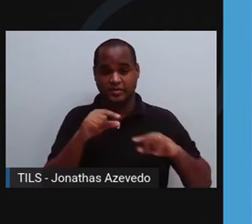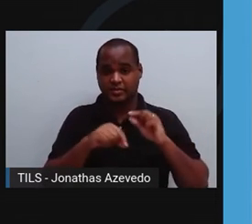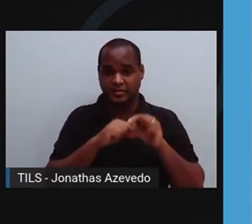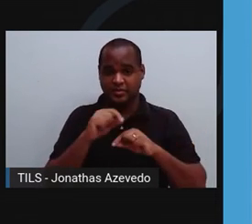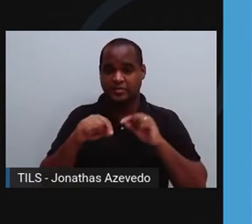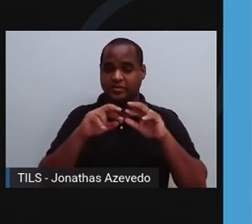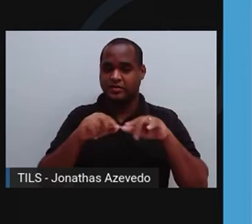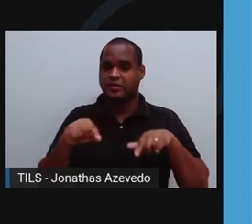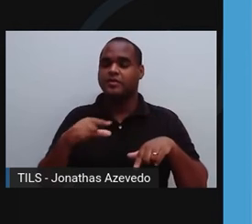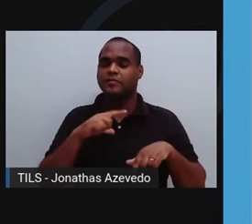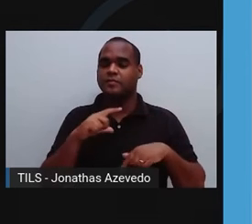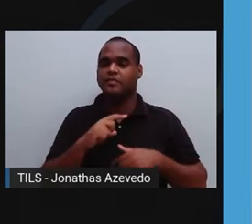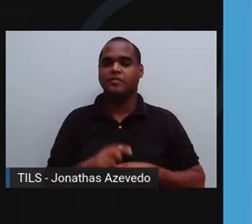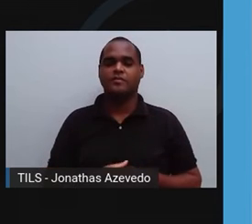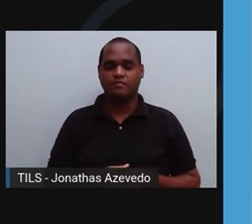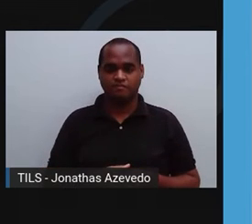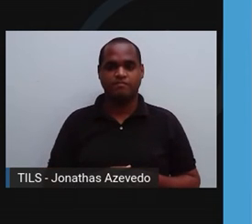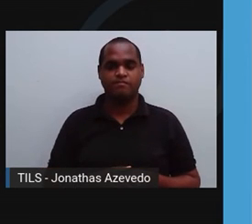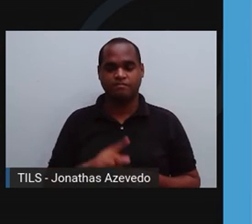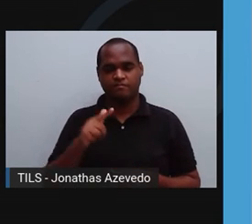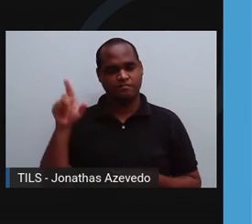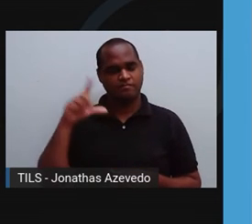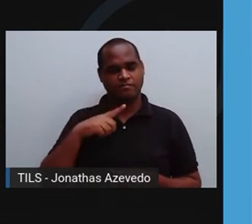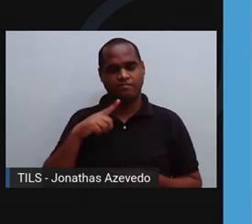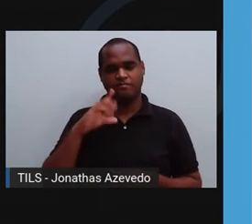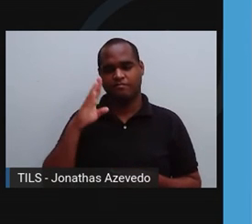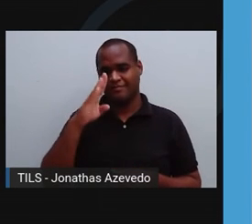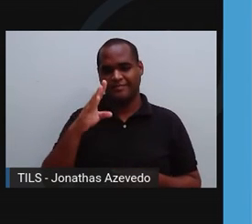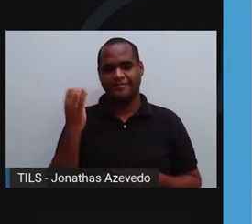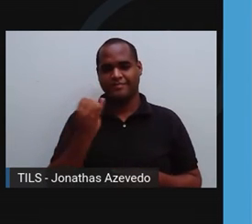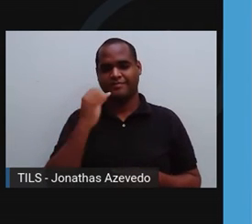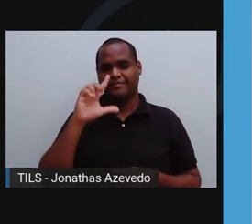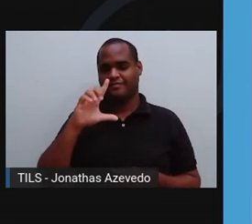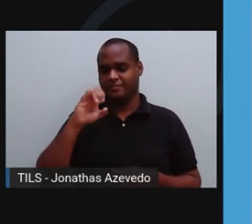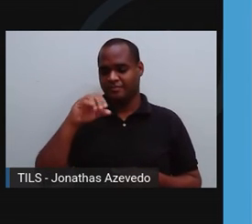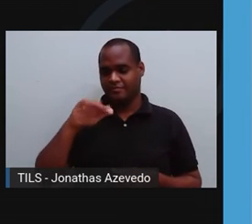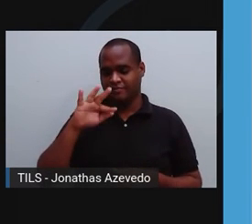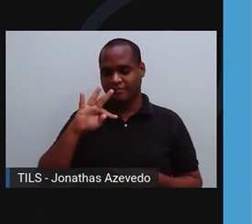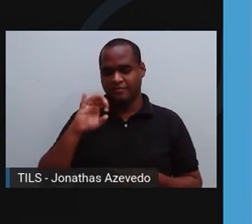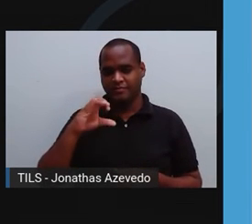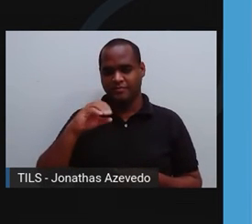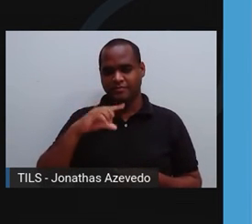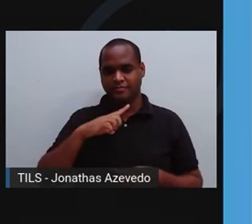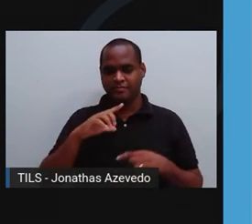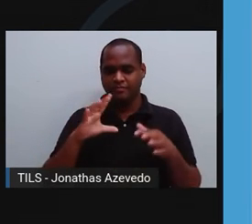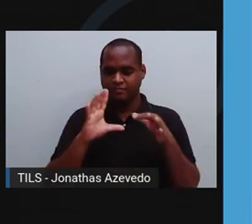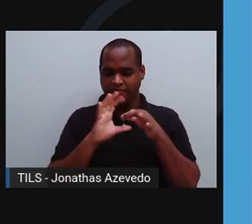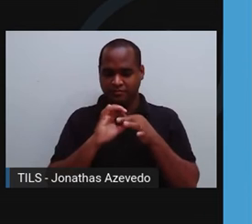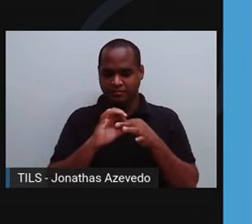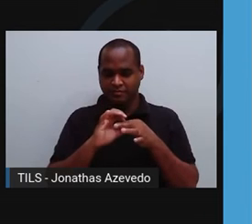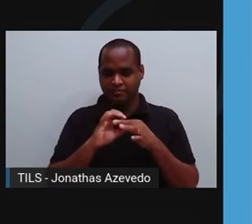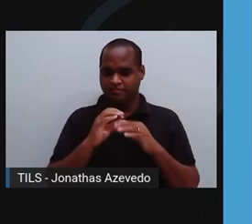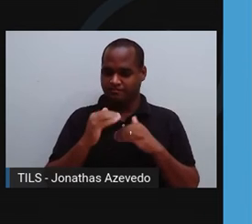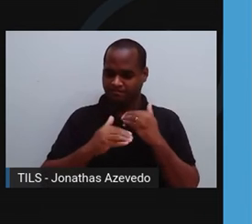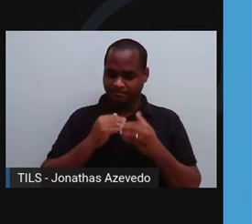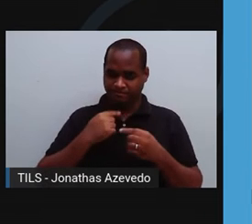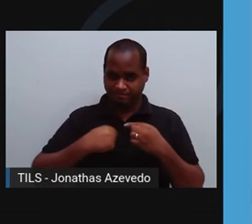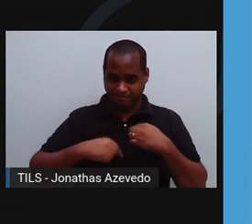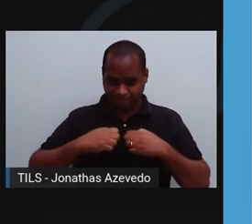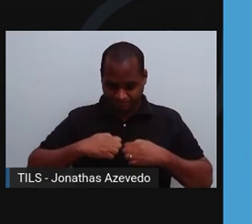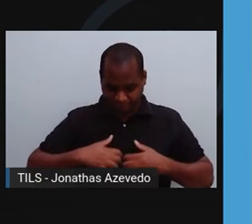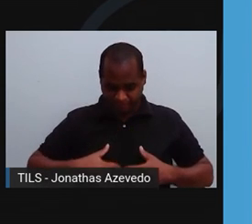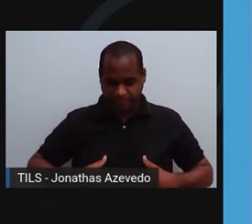causada. E uma outra função aqui do sistema linfático está associada ao processo digestivo. Ali